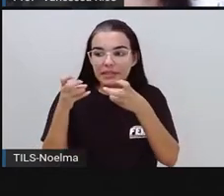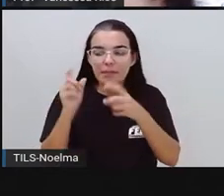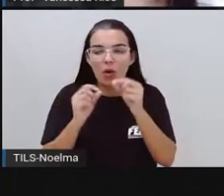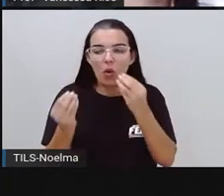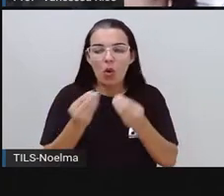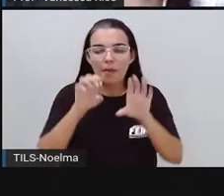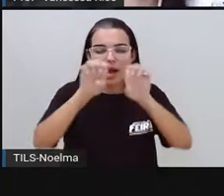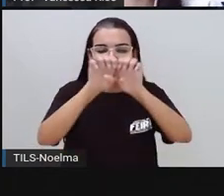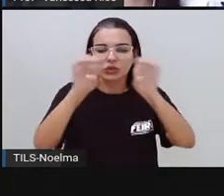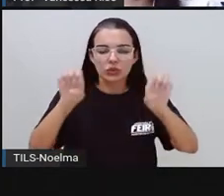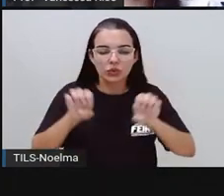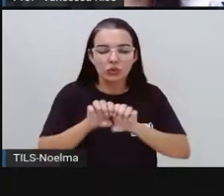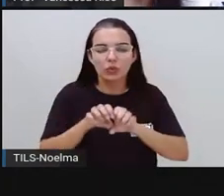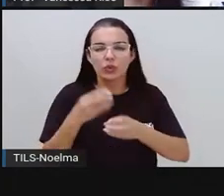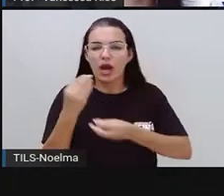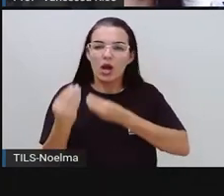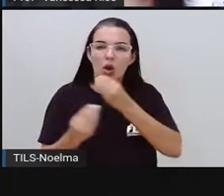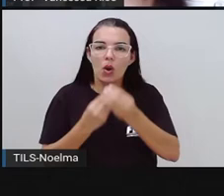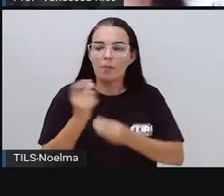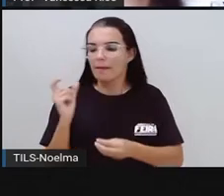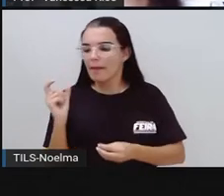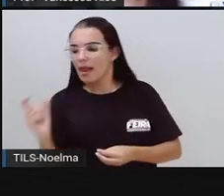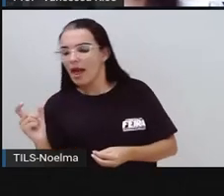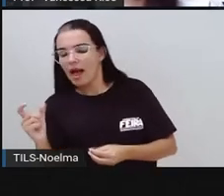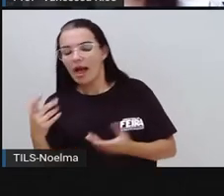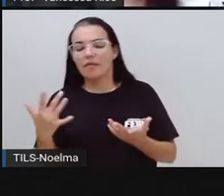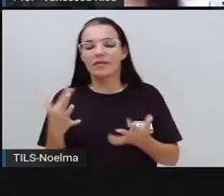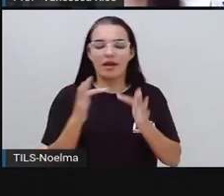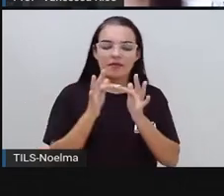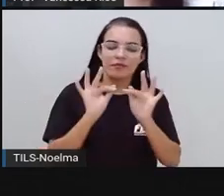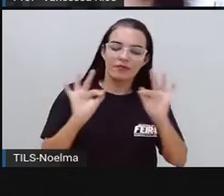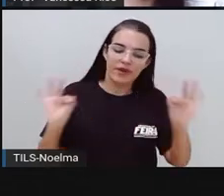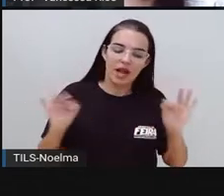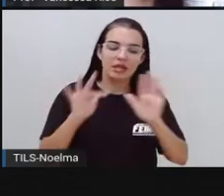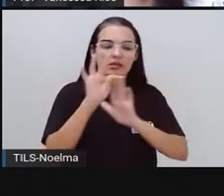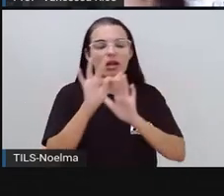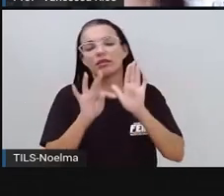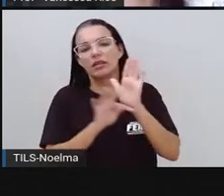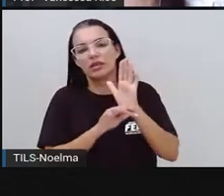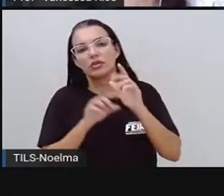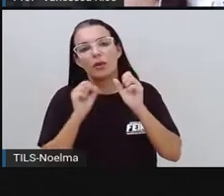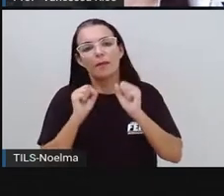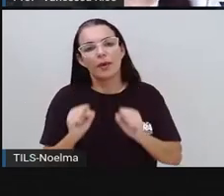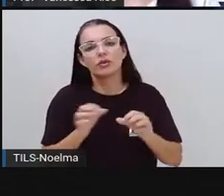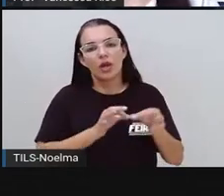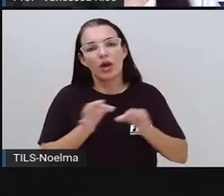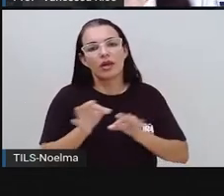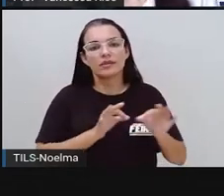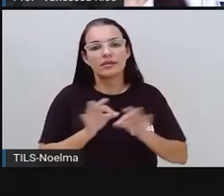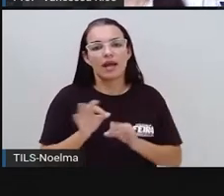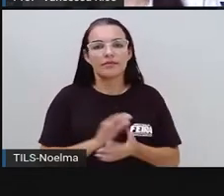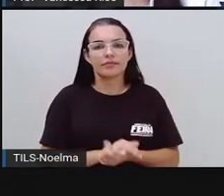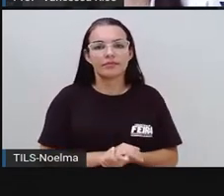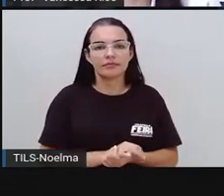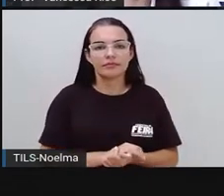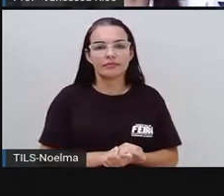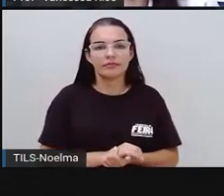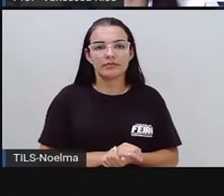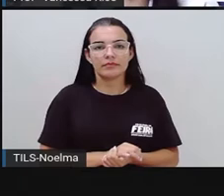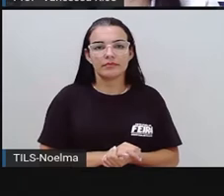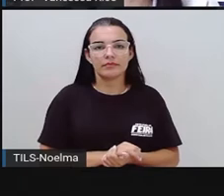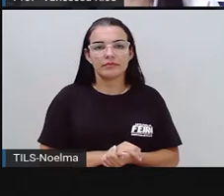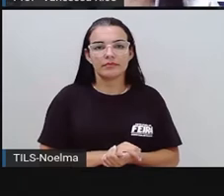como as palavras, como as frases na construção do texto de uma entrevista se organizam. E aí é uma